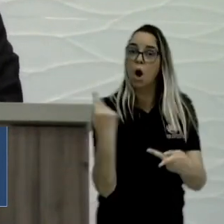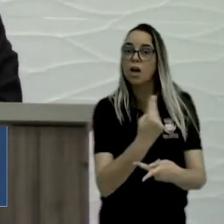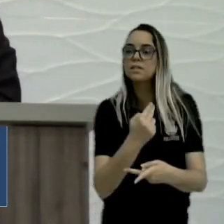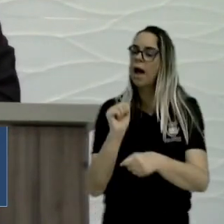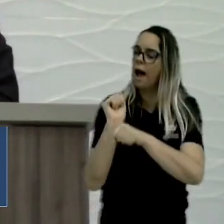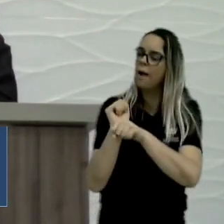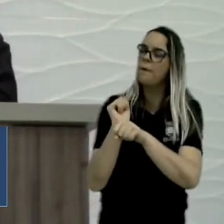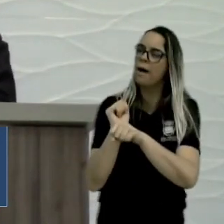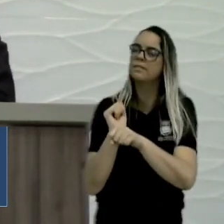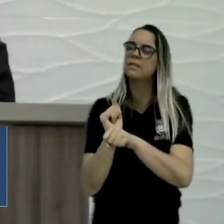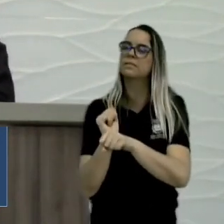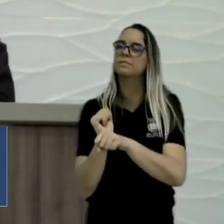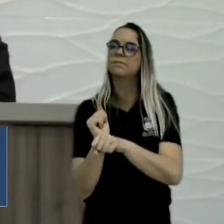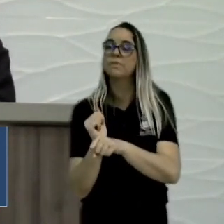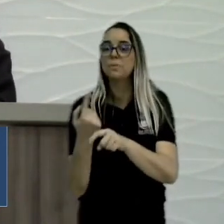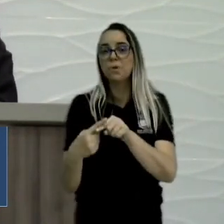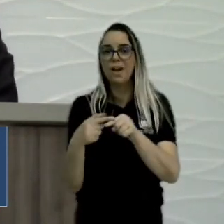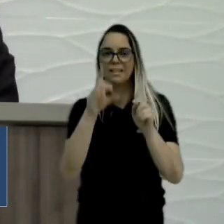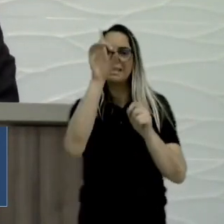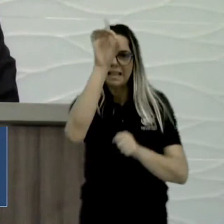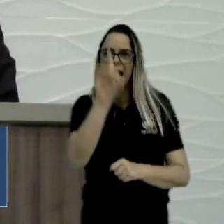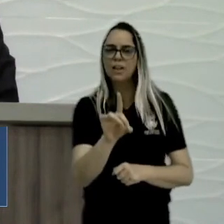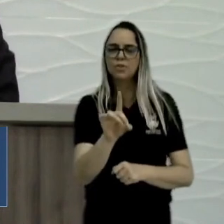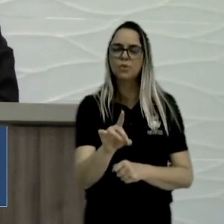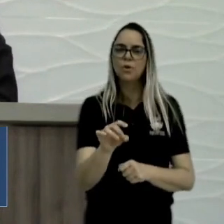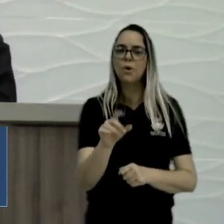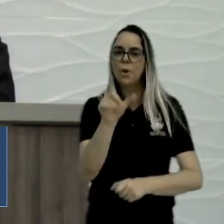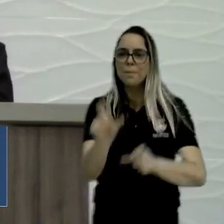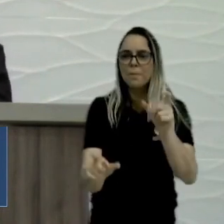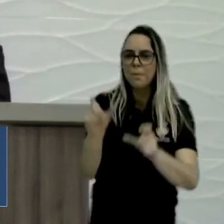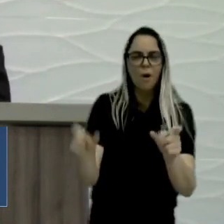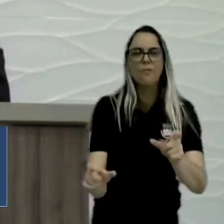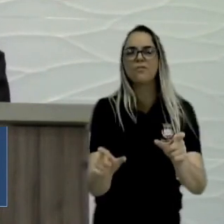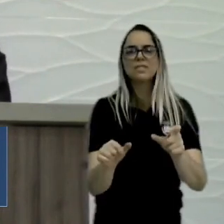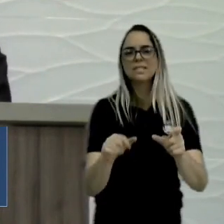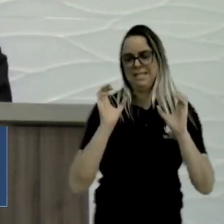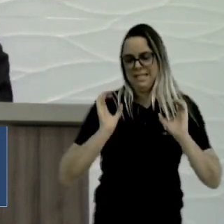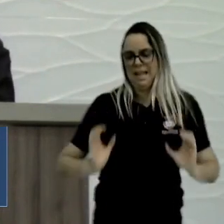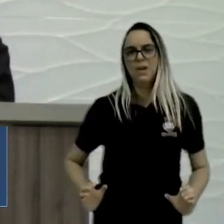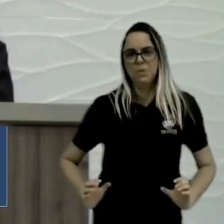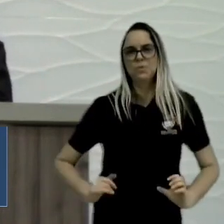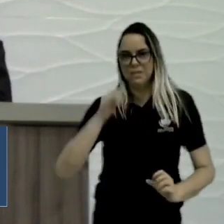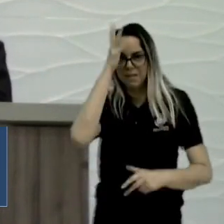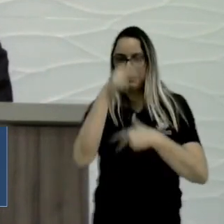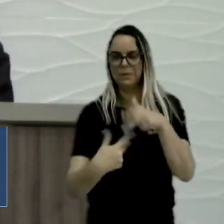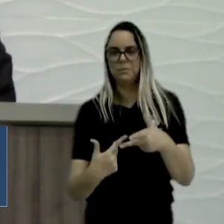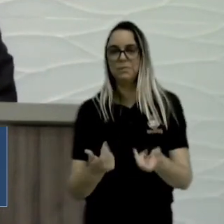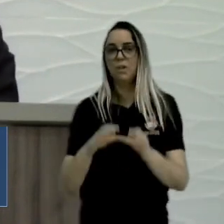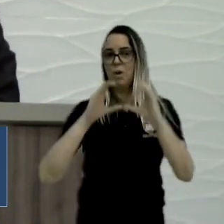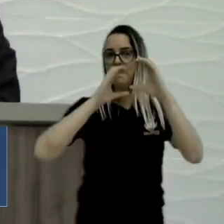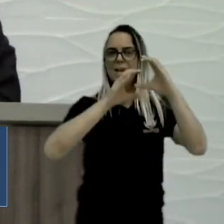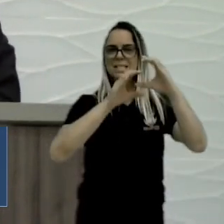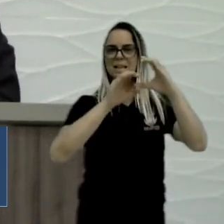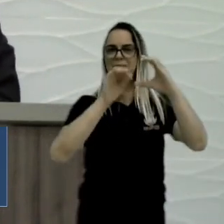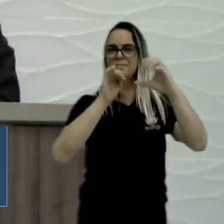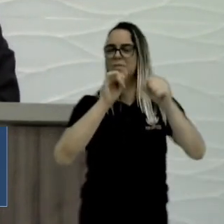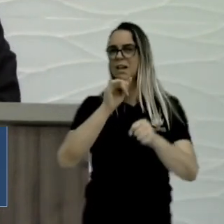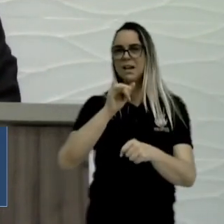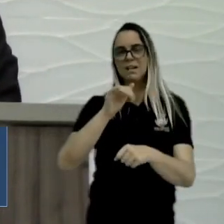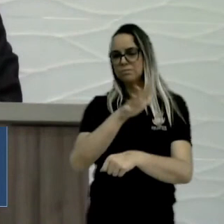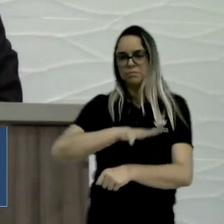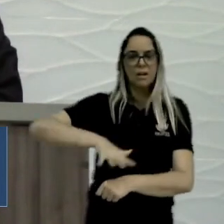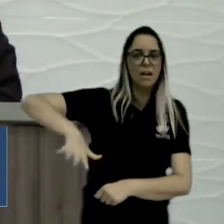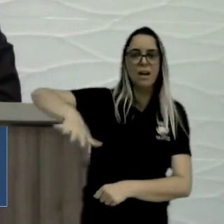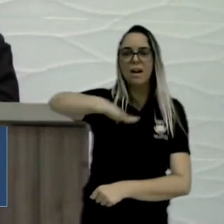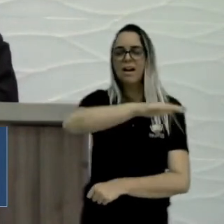para reivindicar os direitos do cidadão sombentense, uma problemática que a Compesa a nível de Estado, mas a gente mora em